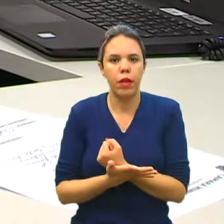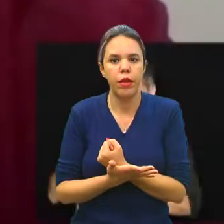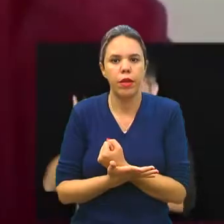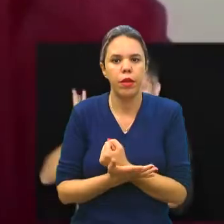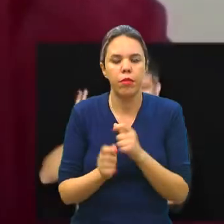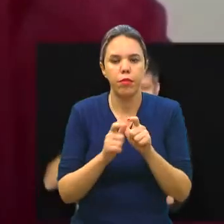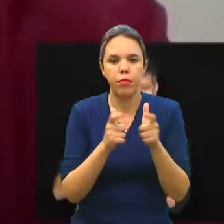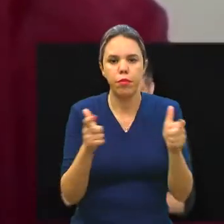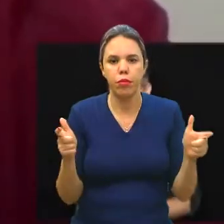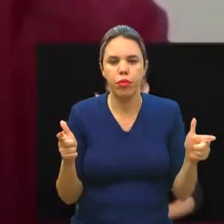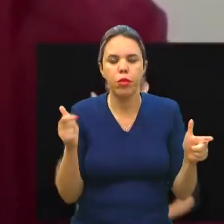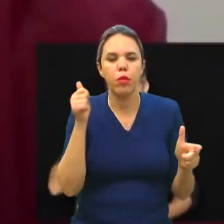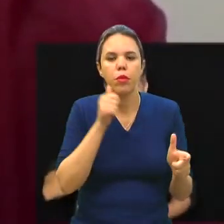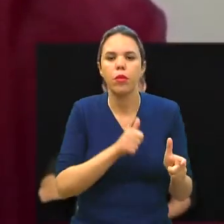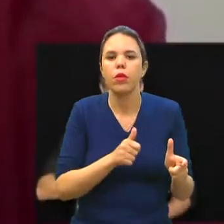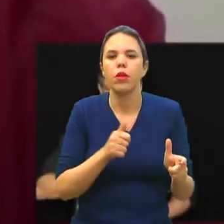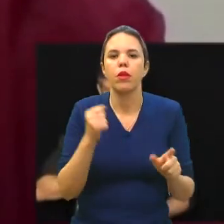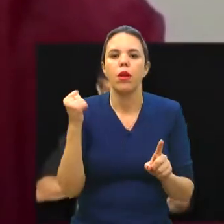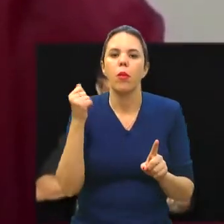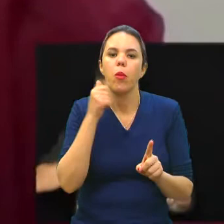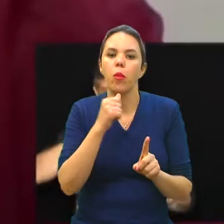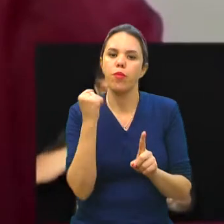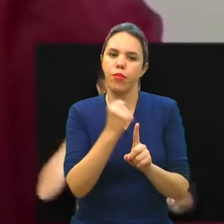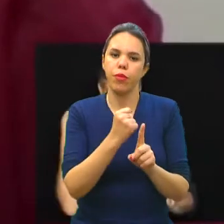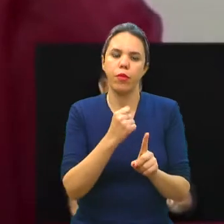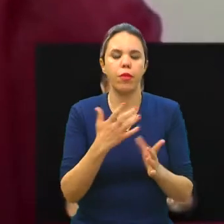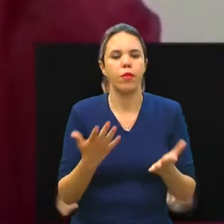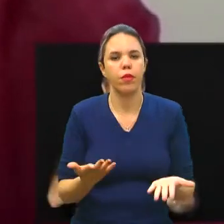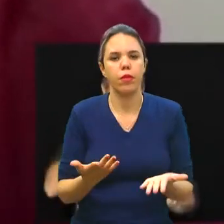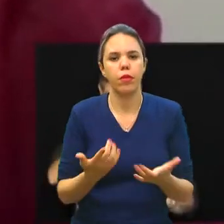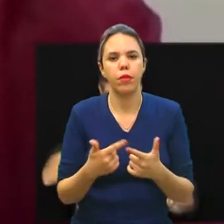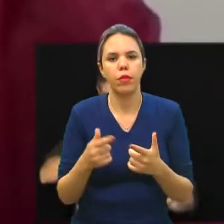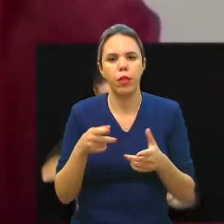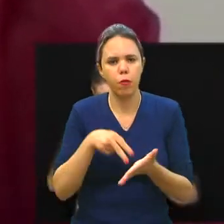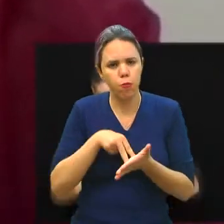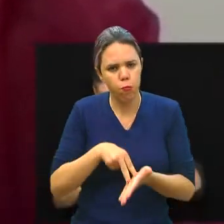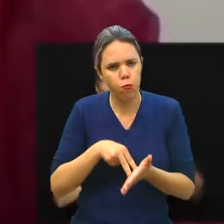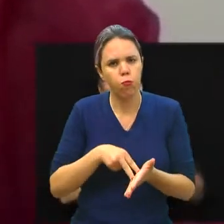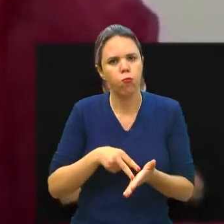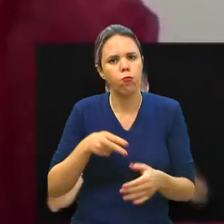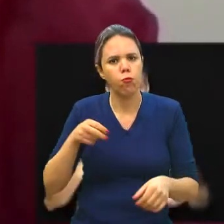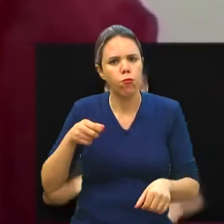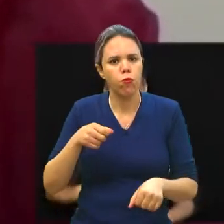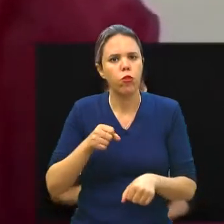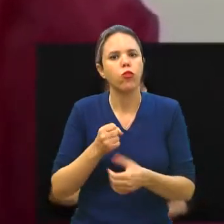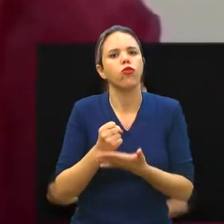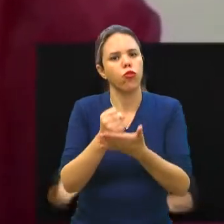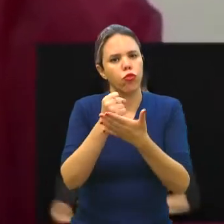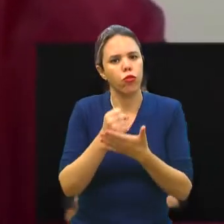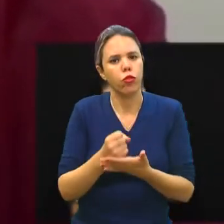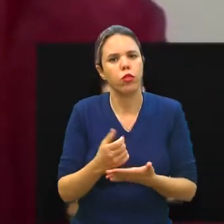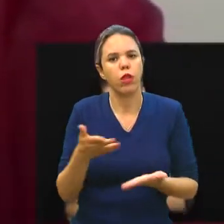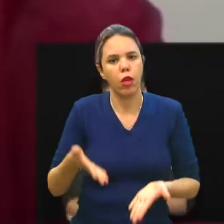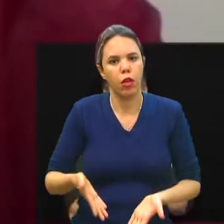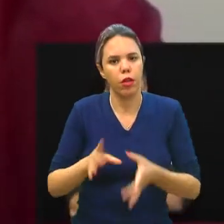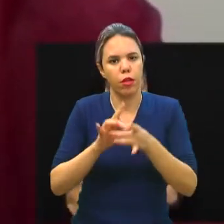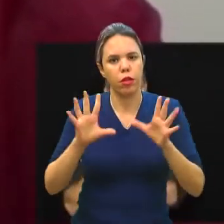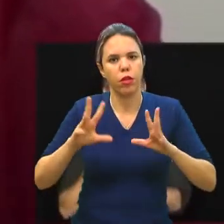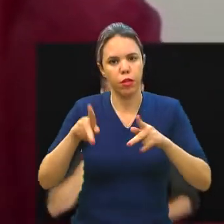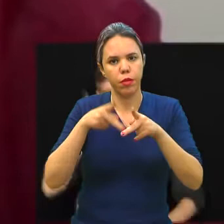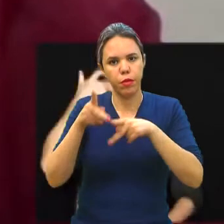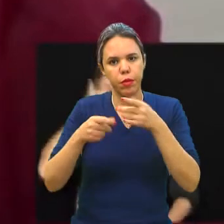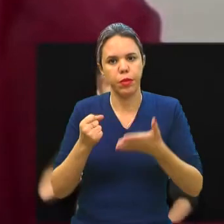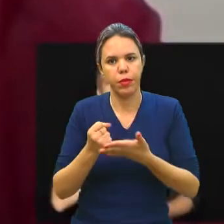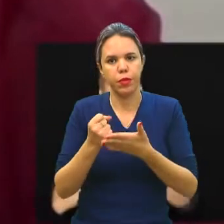pandemia, quando aumentou o número de casos de feminicídio. A gente tem que pegar firme e pesado para poder ajudar. Eu estou aqui à